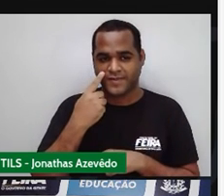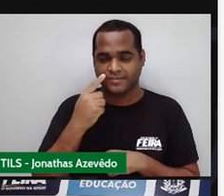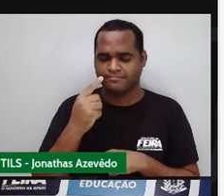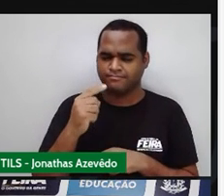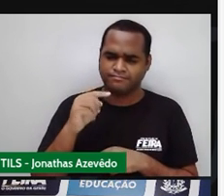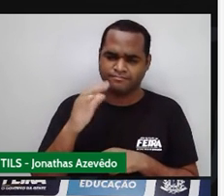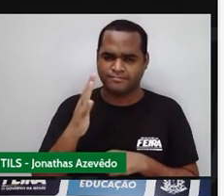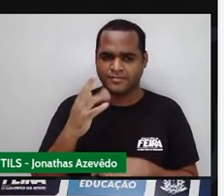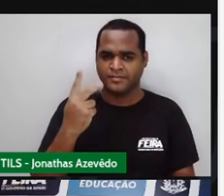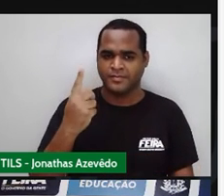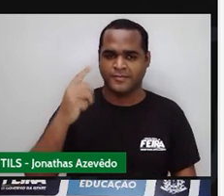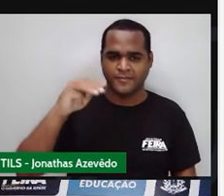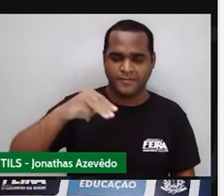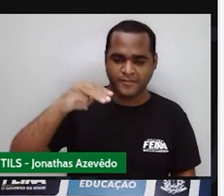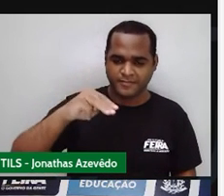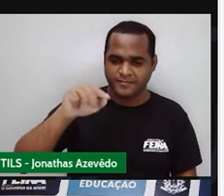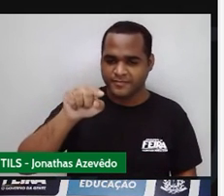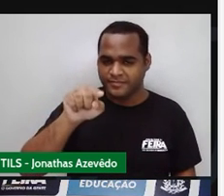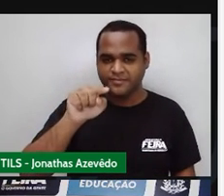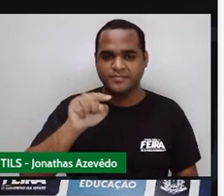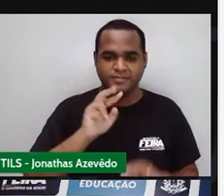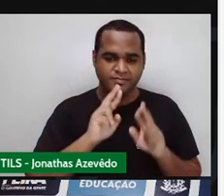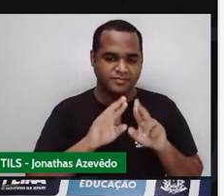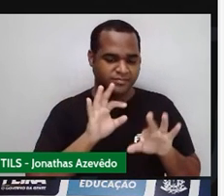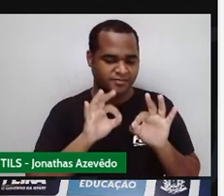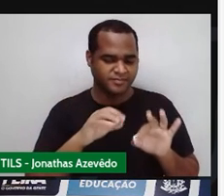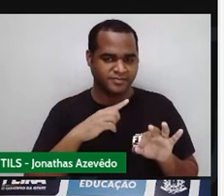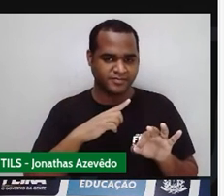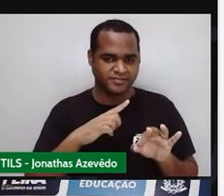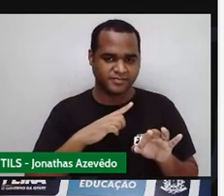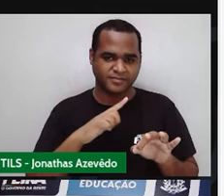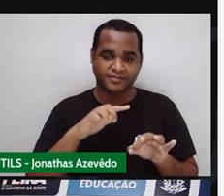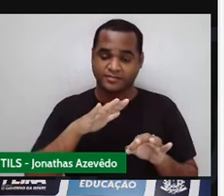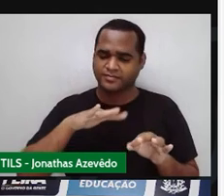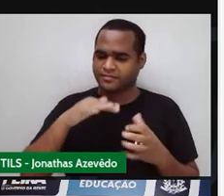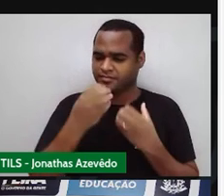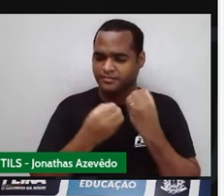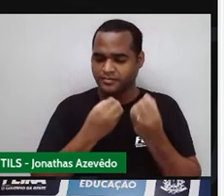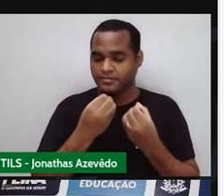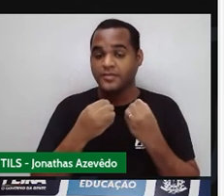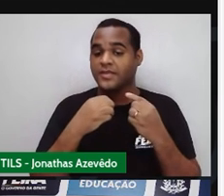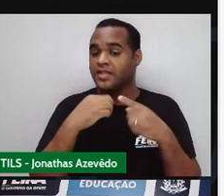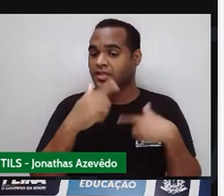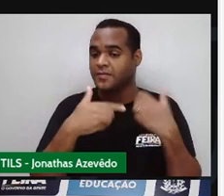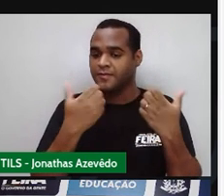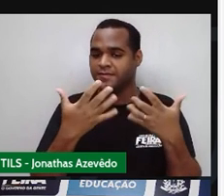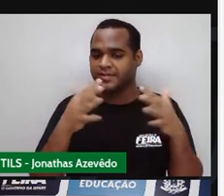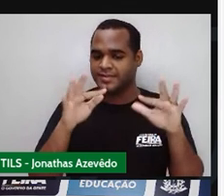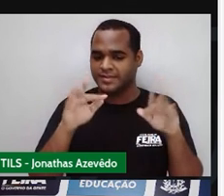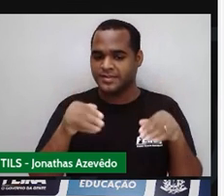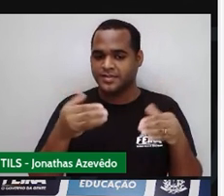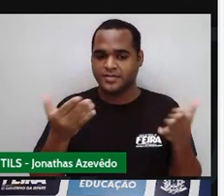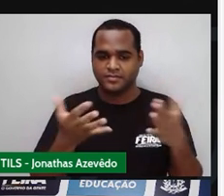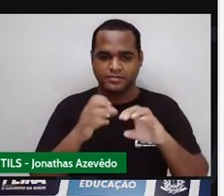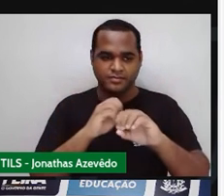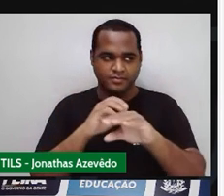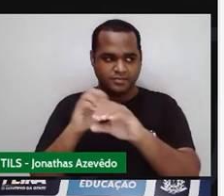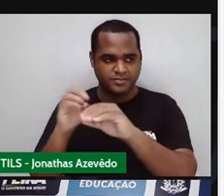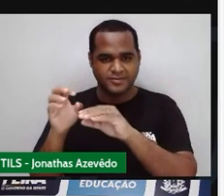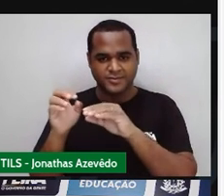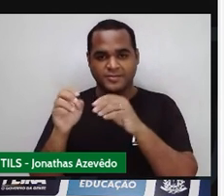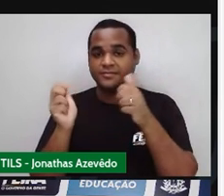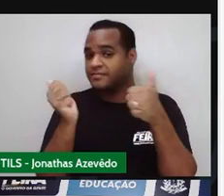tempozinho de um minuto para você fazer isso aí e a gente finalizar a nossa aula.